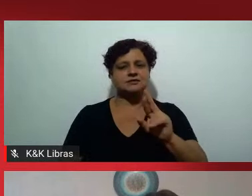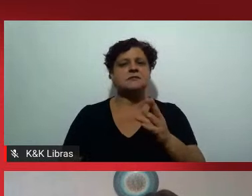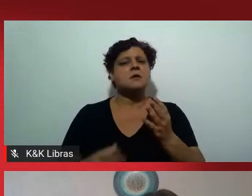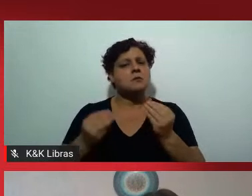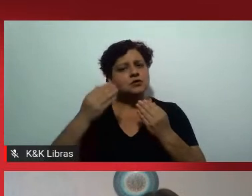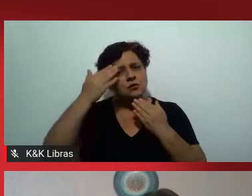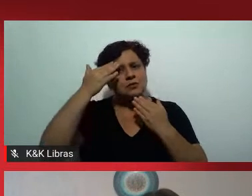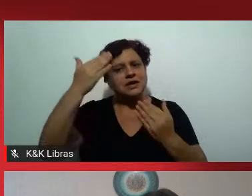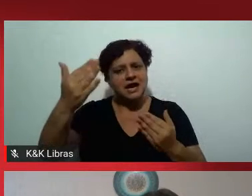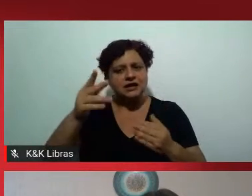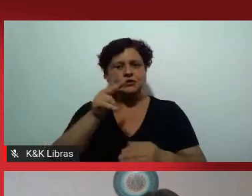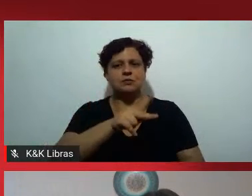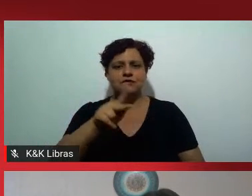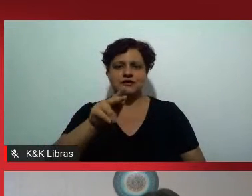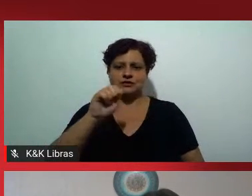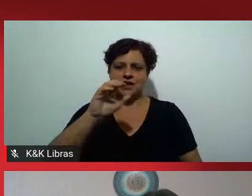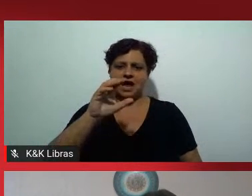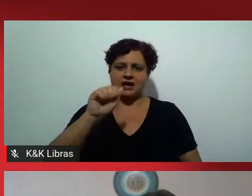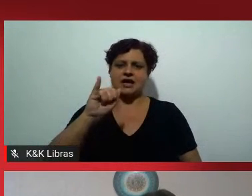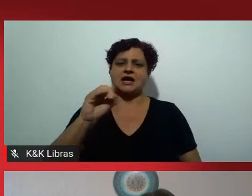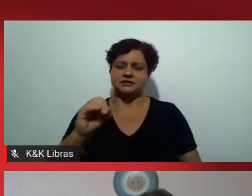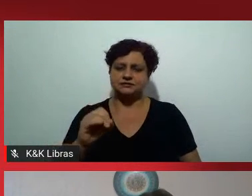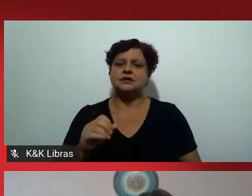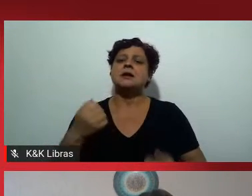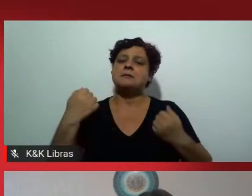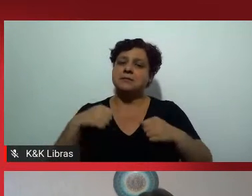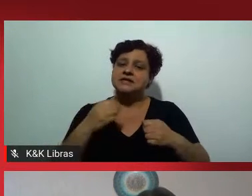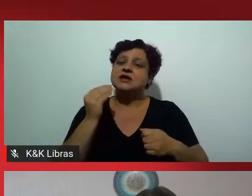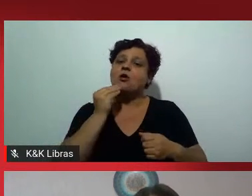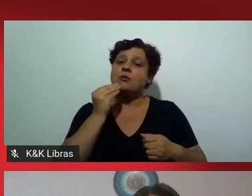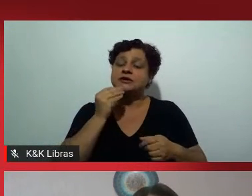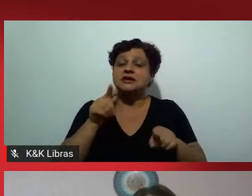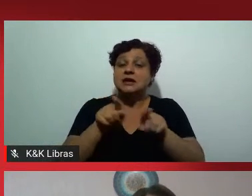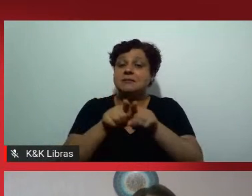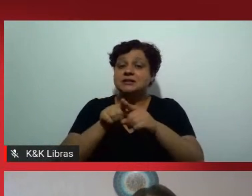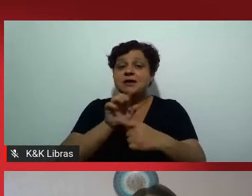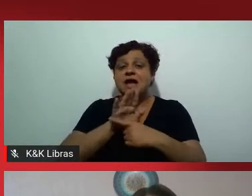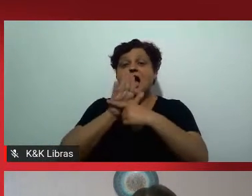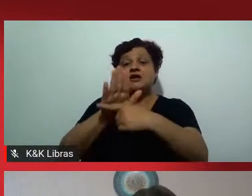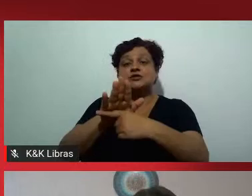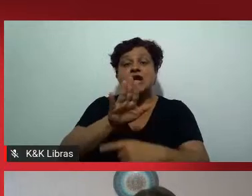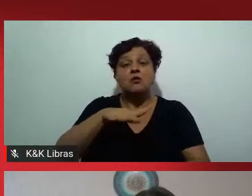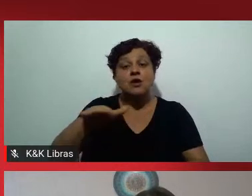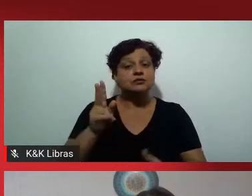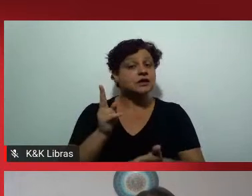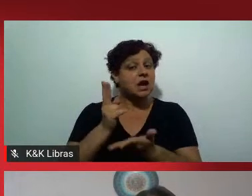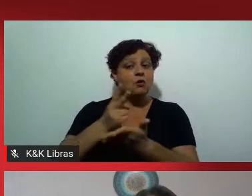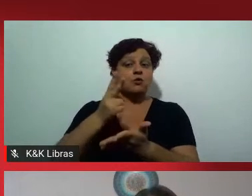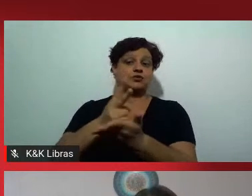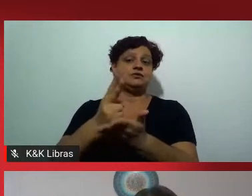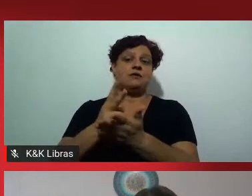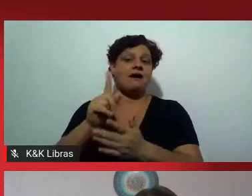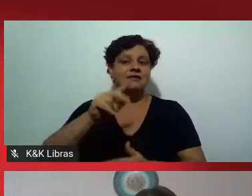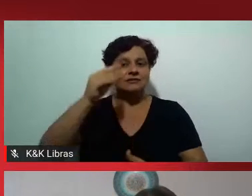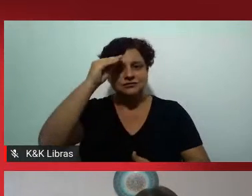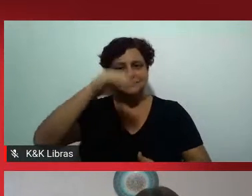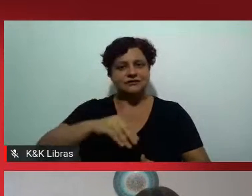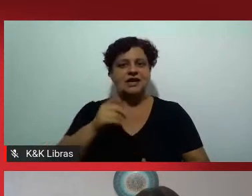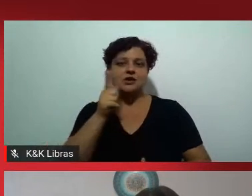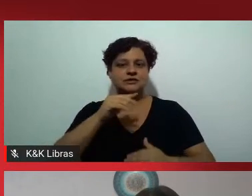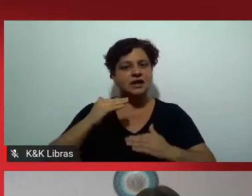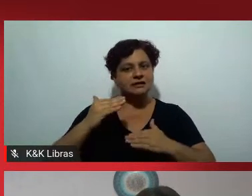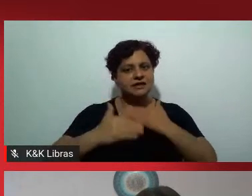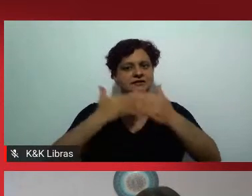dar oportunidade, mas é preciso também dar condições para que esse aluno tire o melhor proveito e que se desenvolva nesse